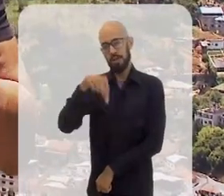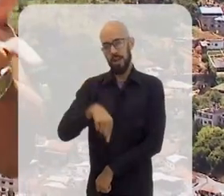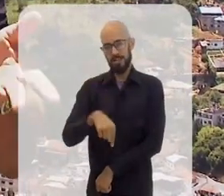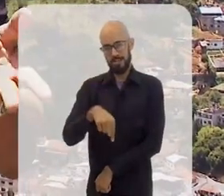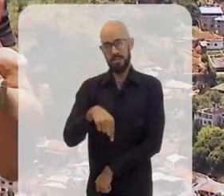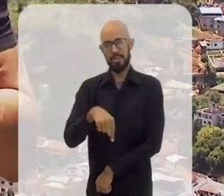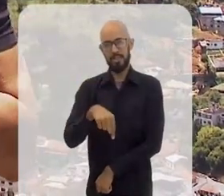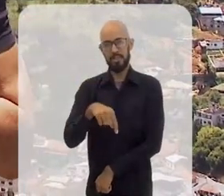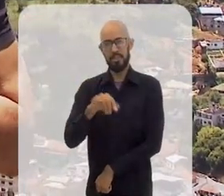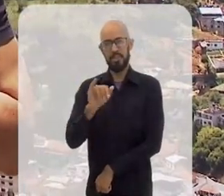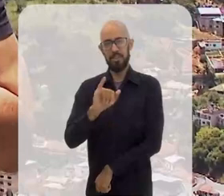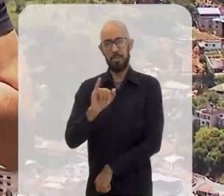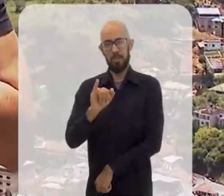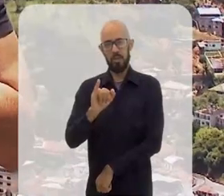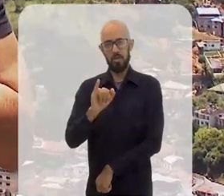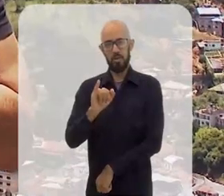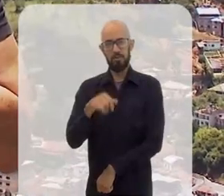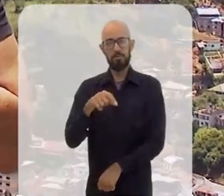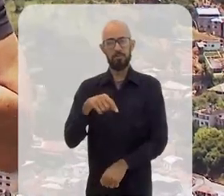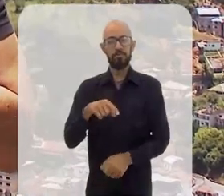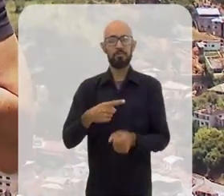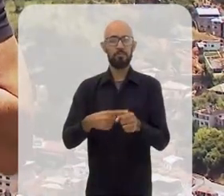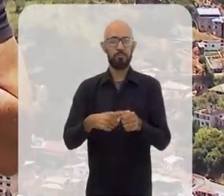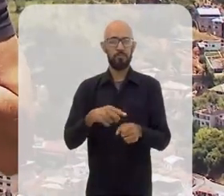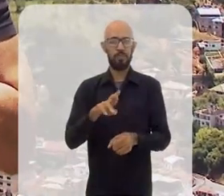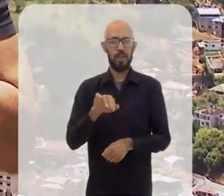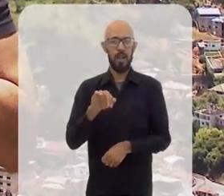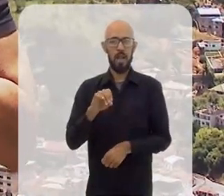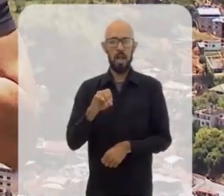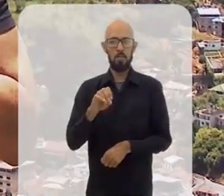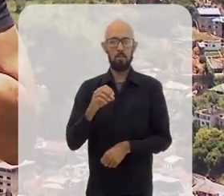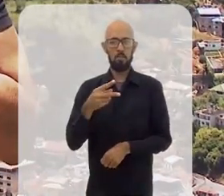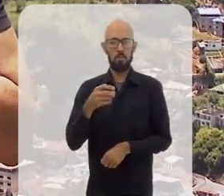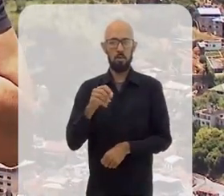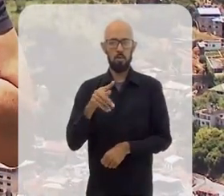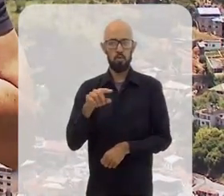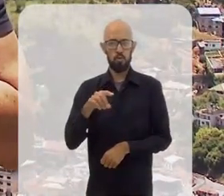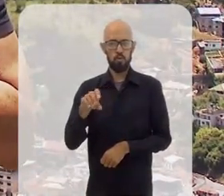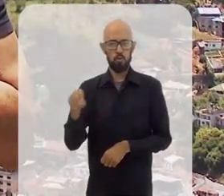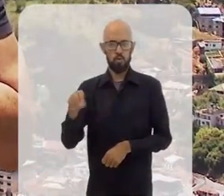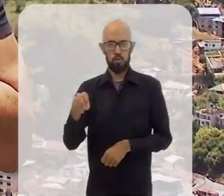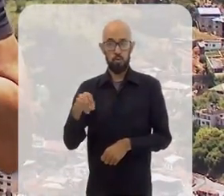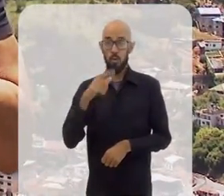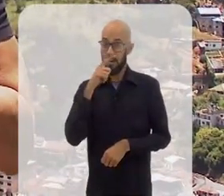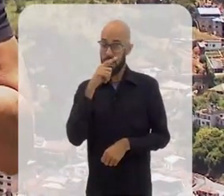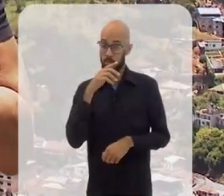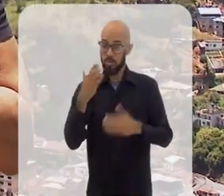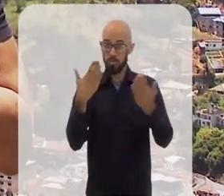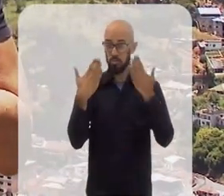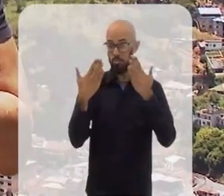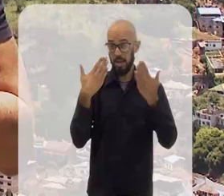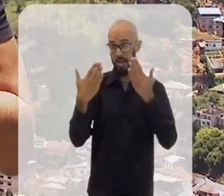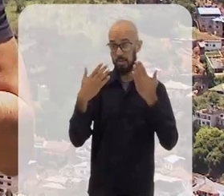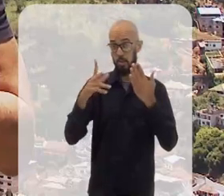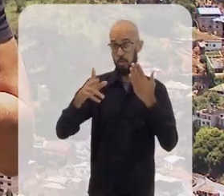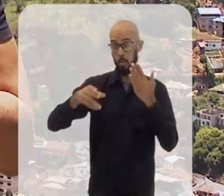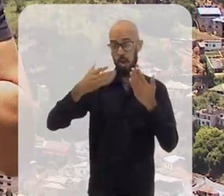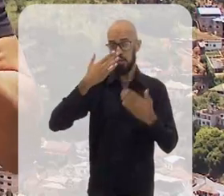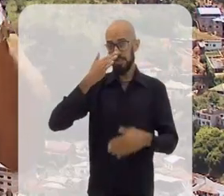essa está aqui em Itaperuna, no distrito de Raposo, com águas comparadas às de Vichy na França, com